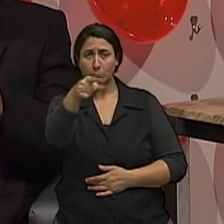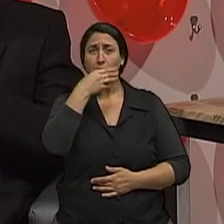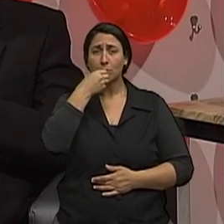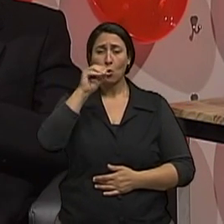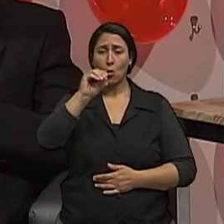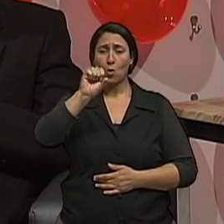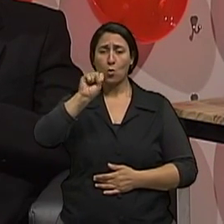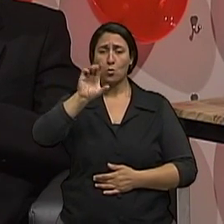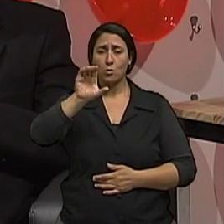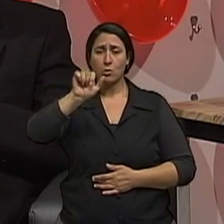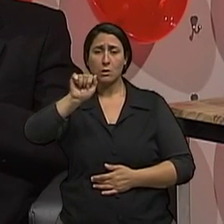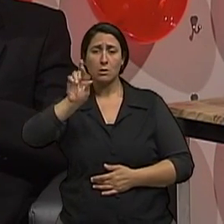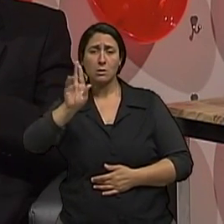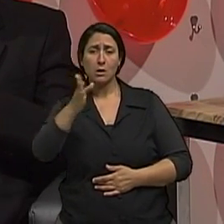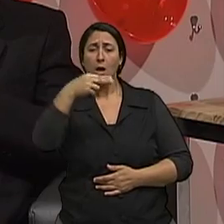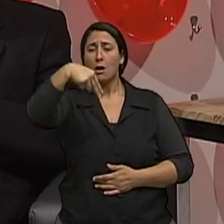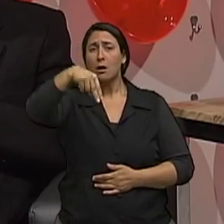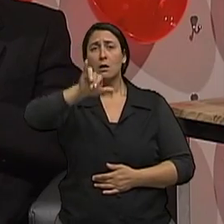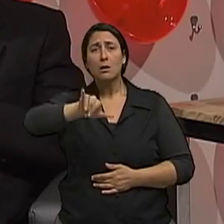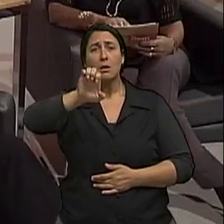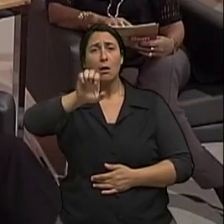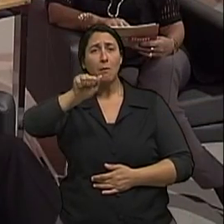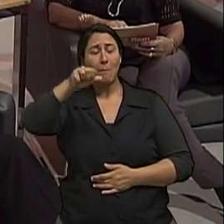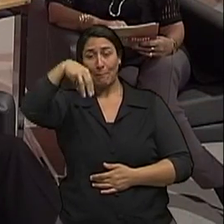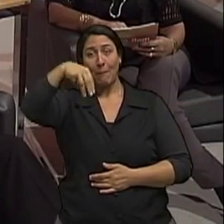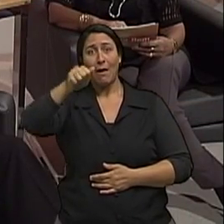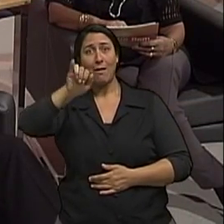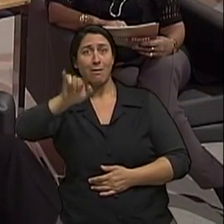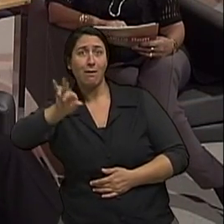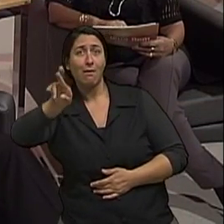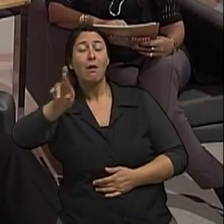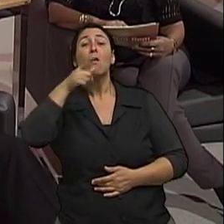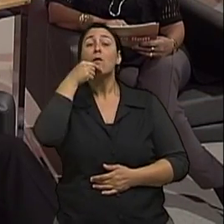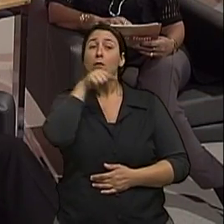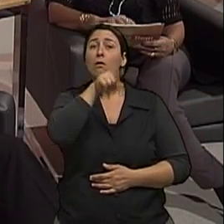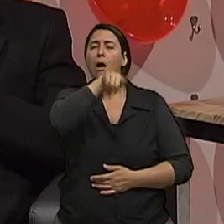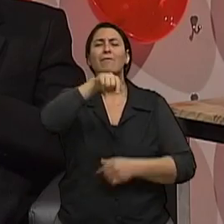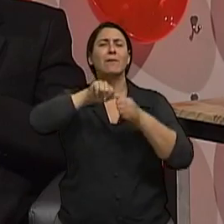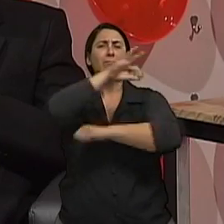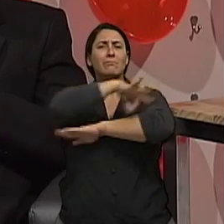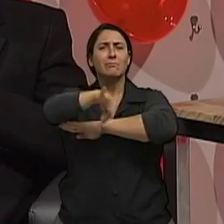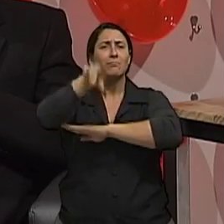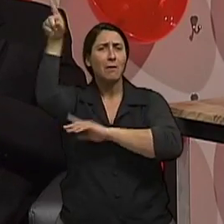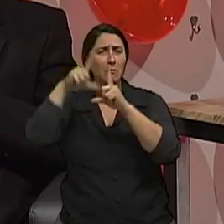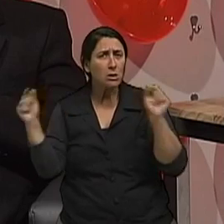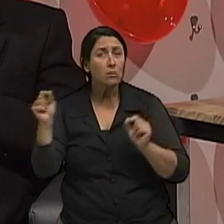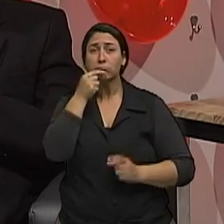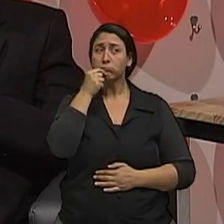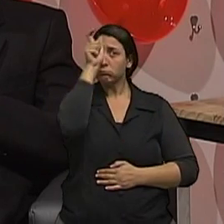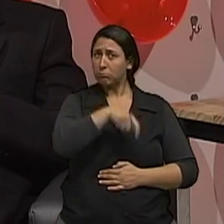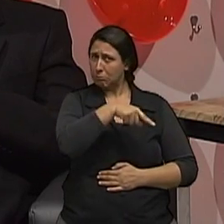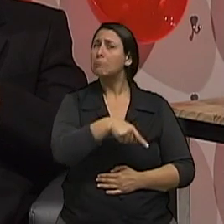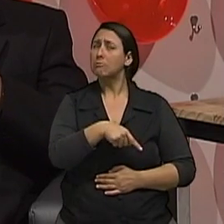exemplo disso trabalhando até... 104 anos em um escritório. Exatamente. Bom, então, o álcool,